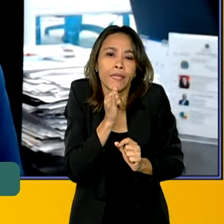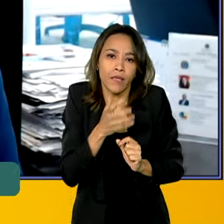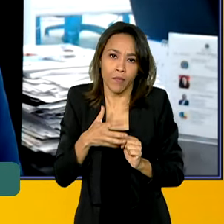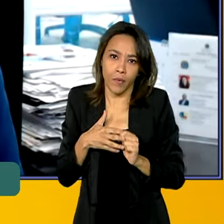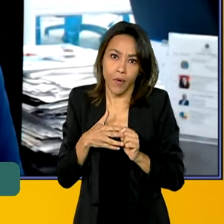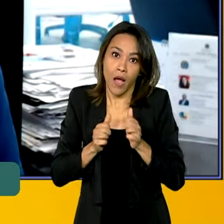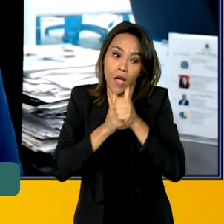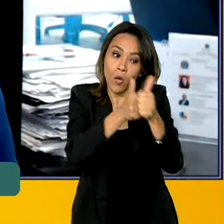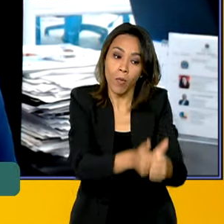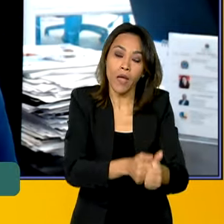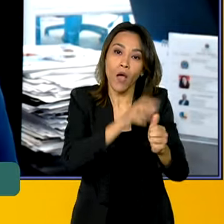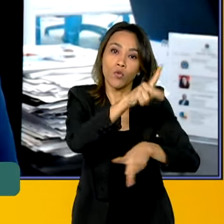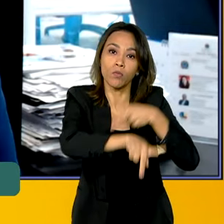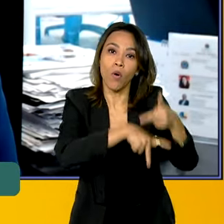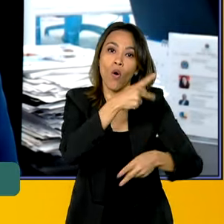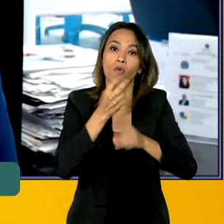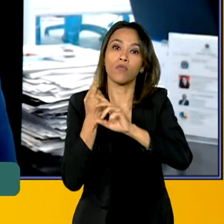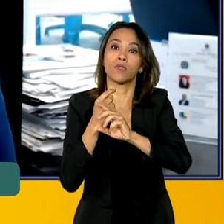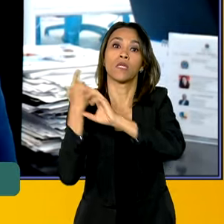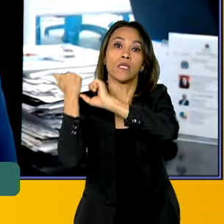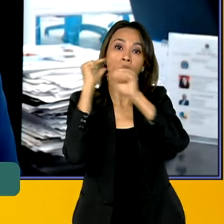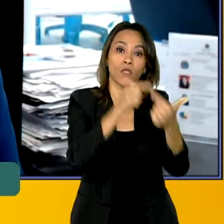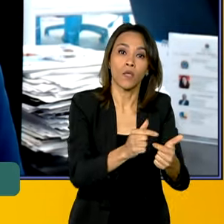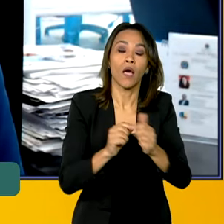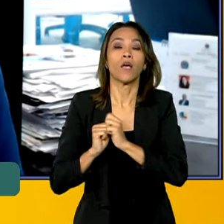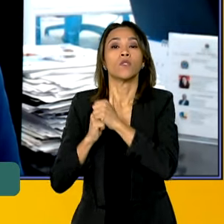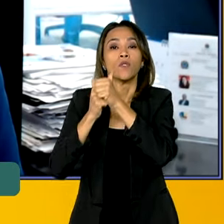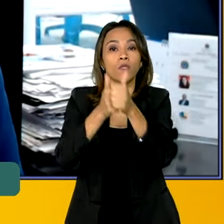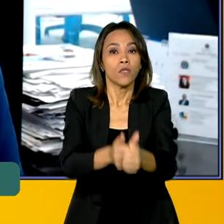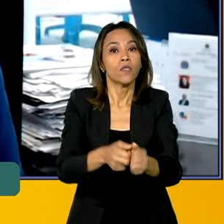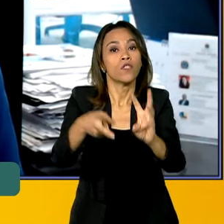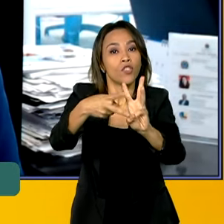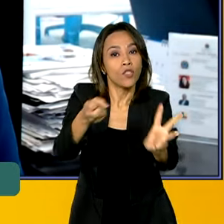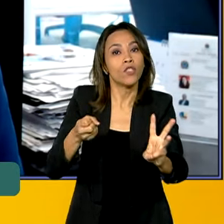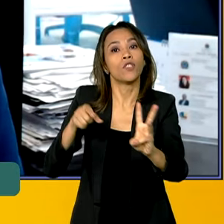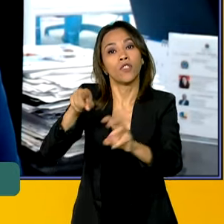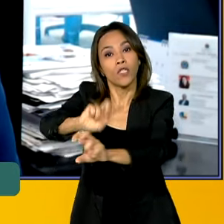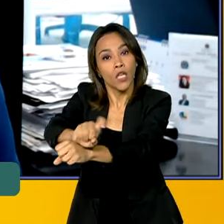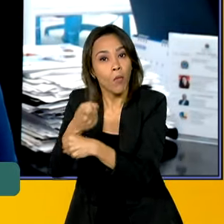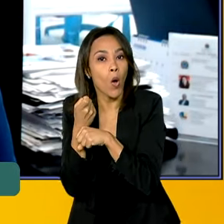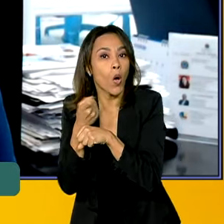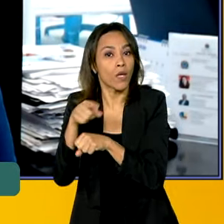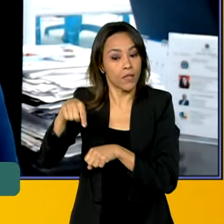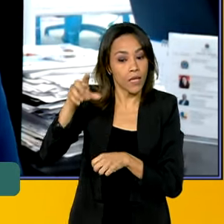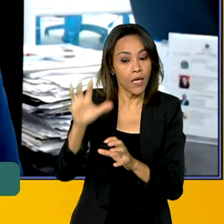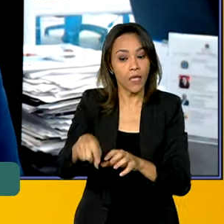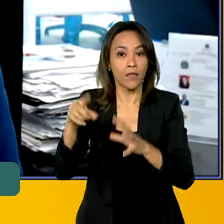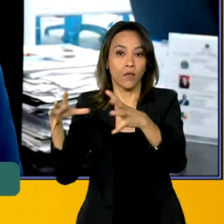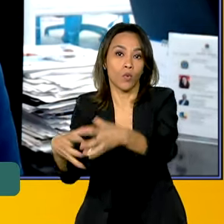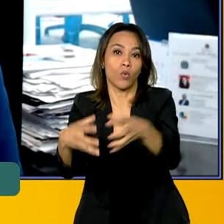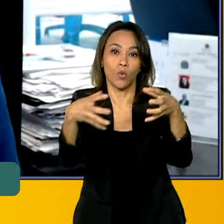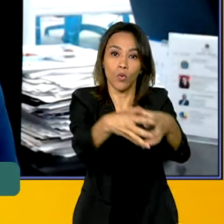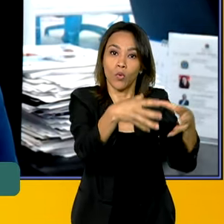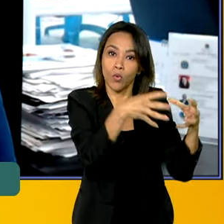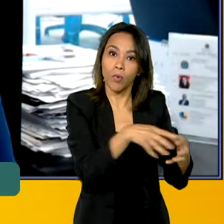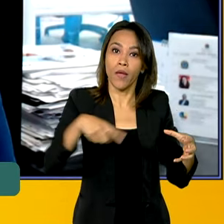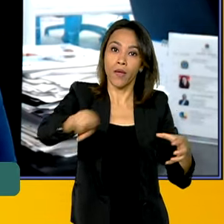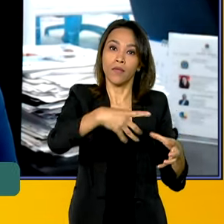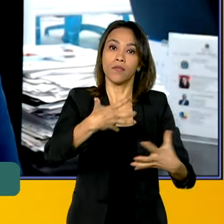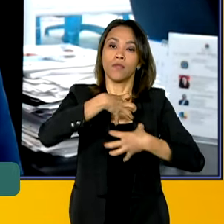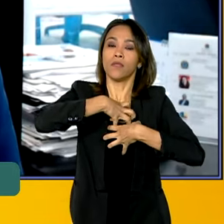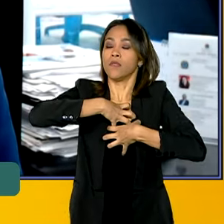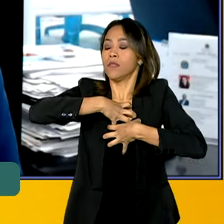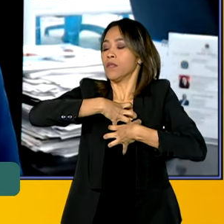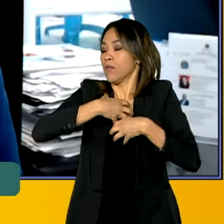povos tradicionais, os indígenas, os quilombolas, para que eles possam se sentir vivendo no Minha Casa Minha